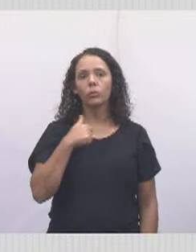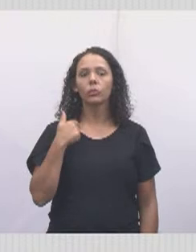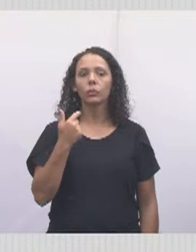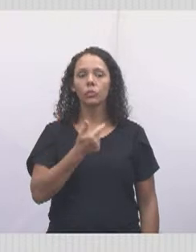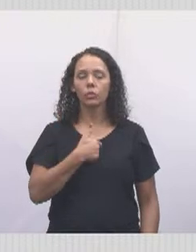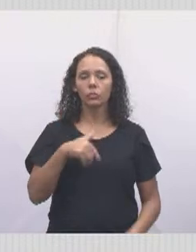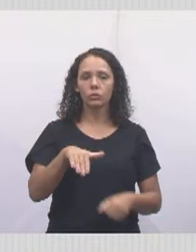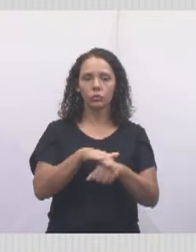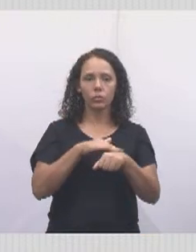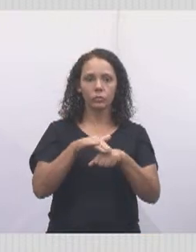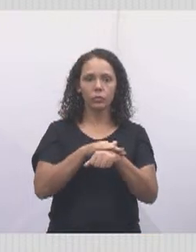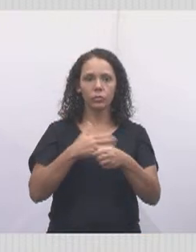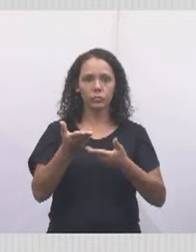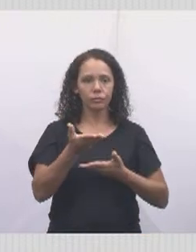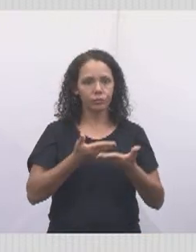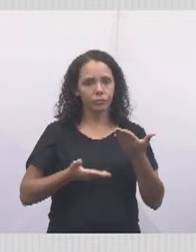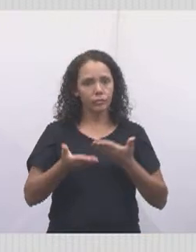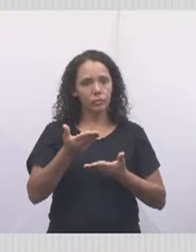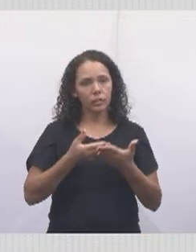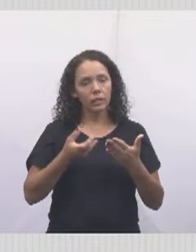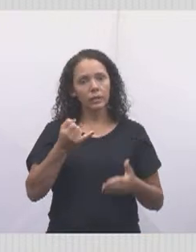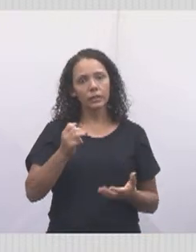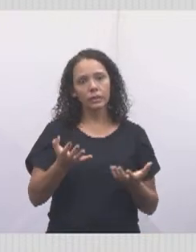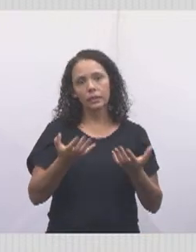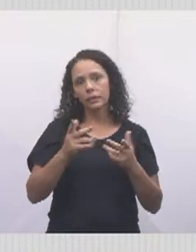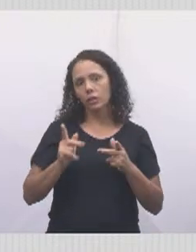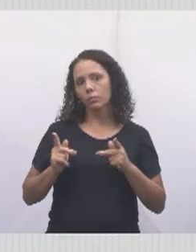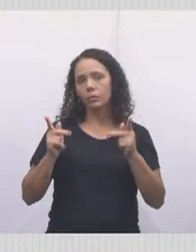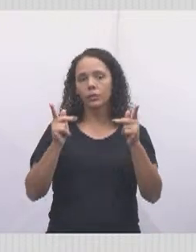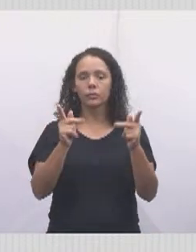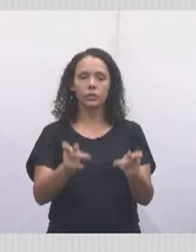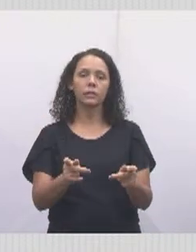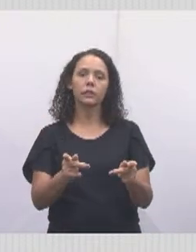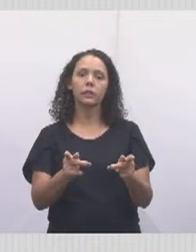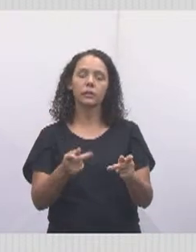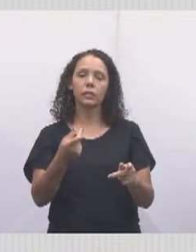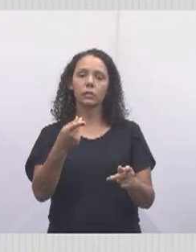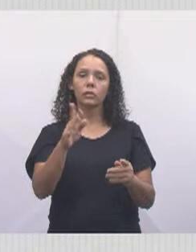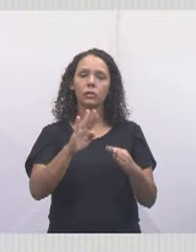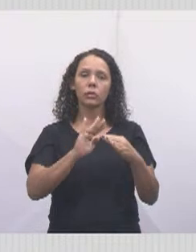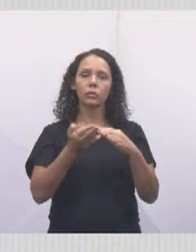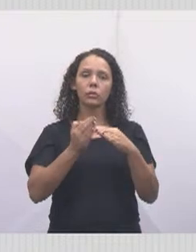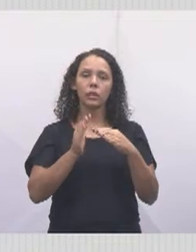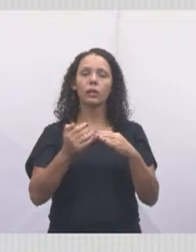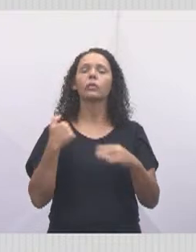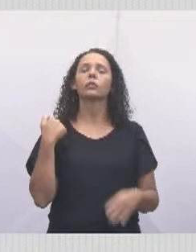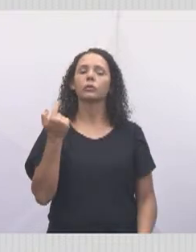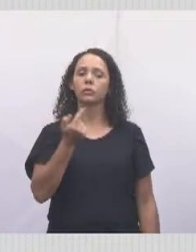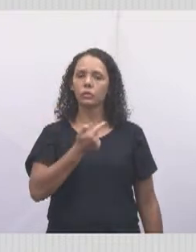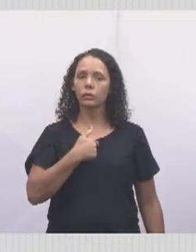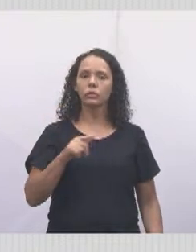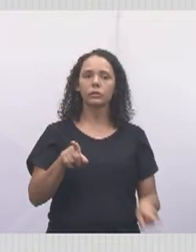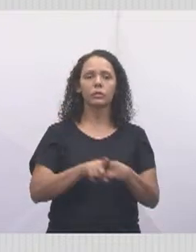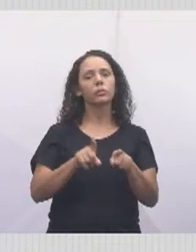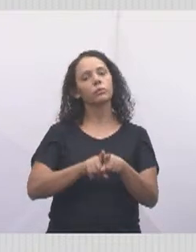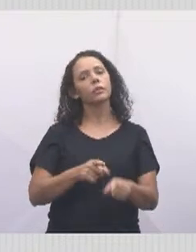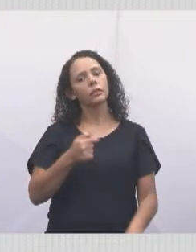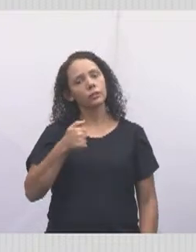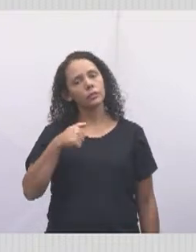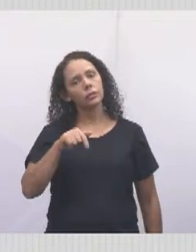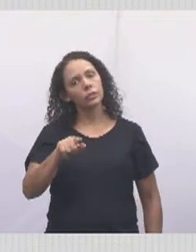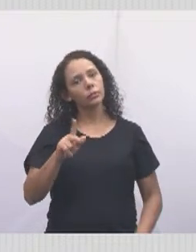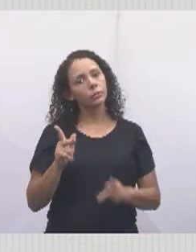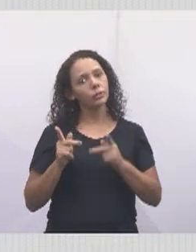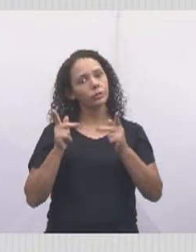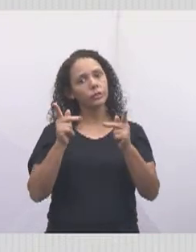conversando com você. E, se você quiser uma visita deste vereador no teu bairro, iremos visitar o teu bairro.